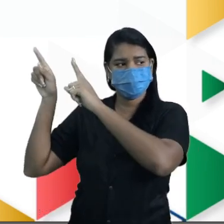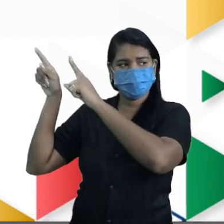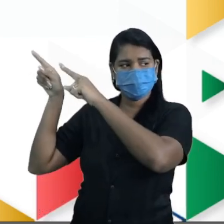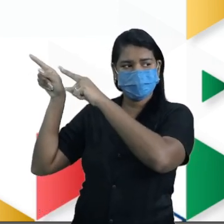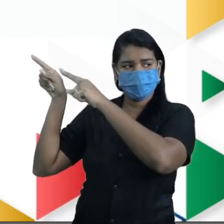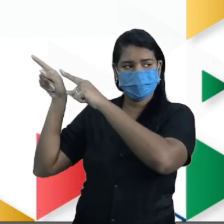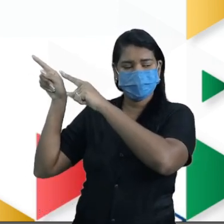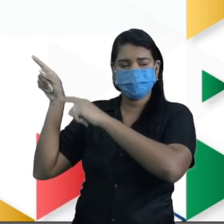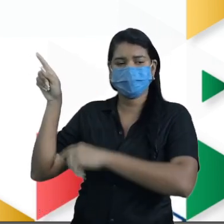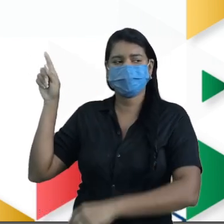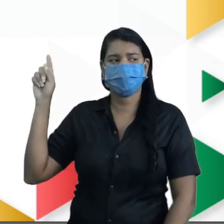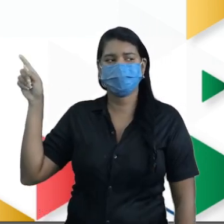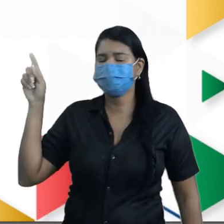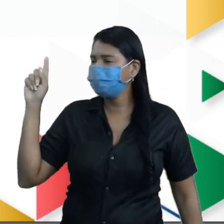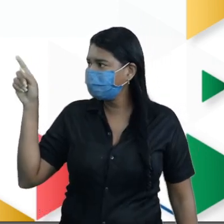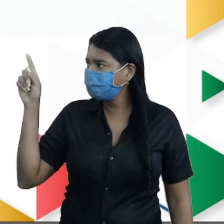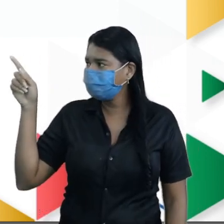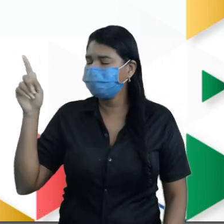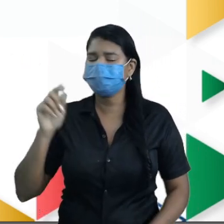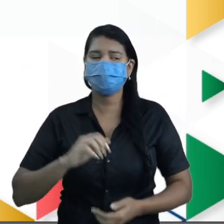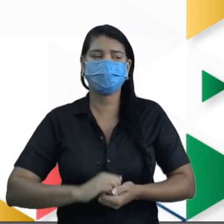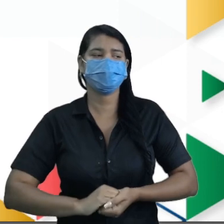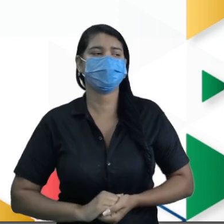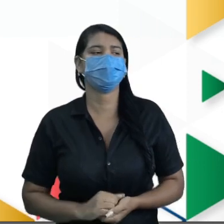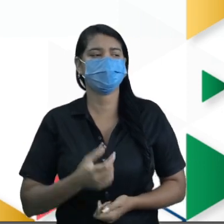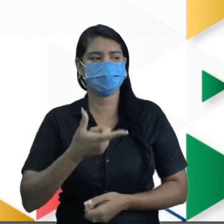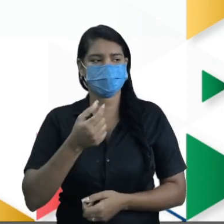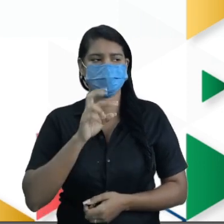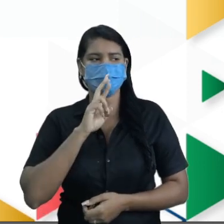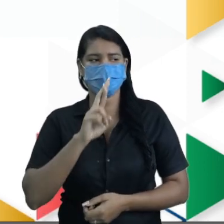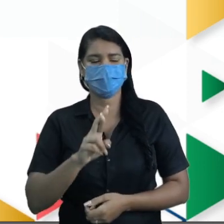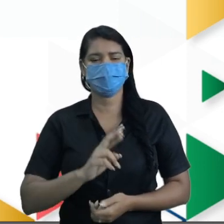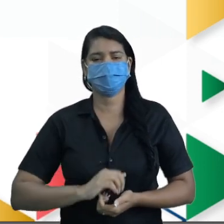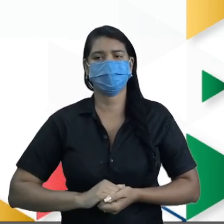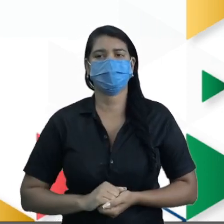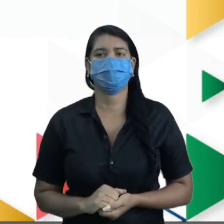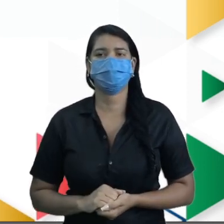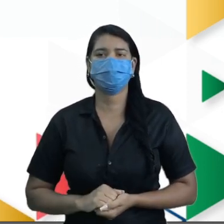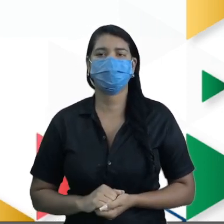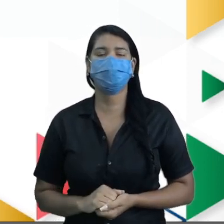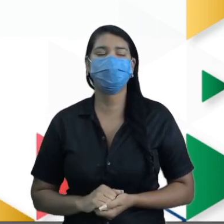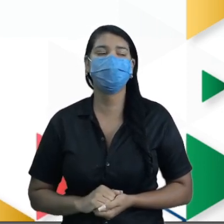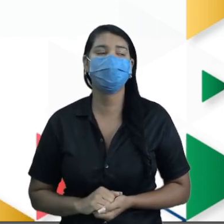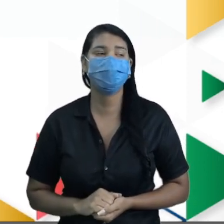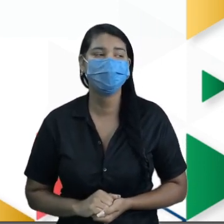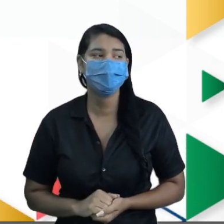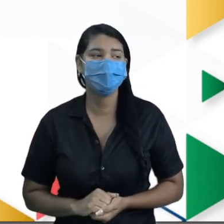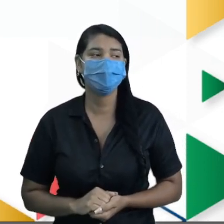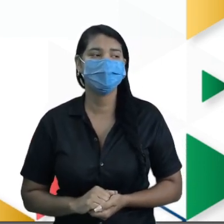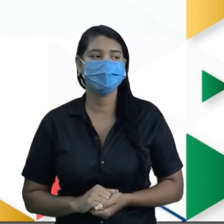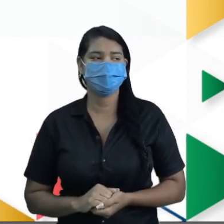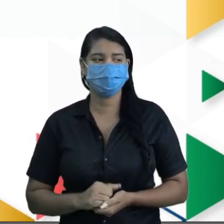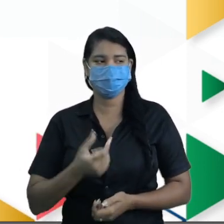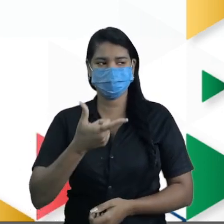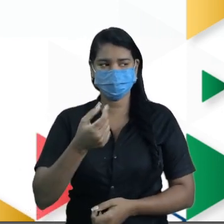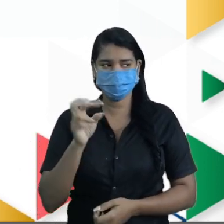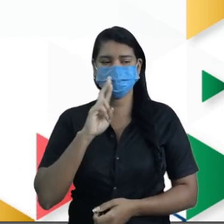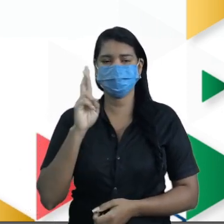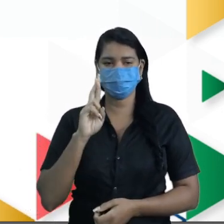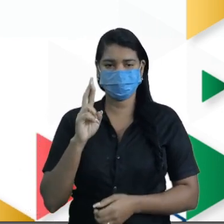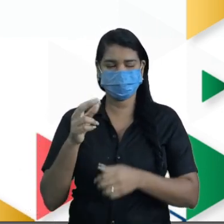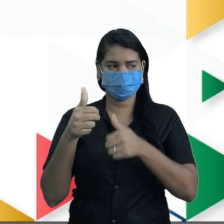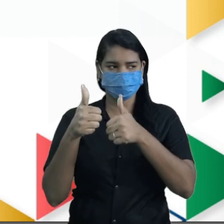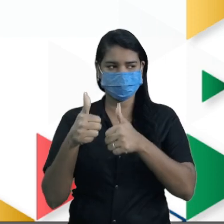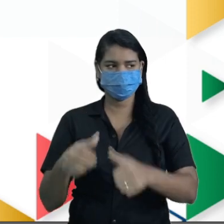de 20, tá? De 20, 20. Essa é a resposta, não. É a de 20, beleza. É a de 20 reais, fechou?